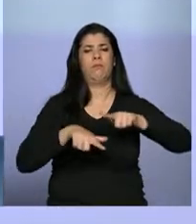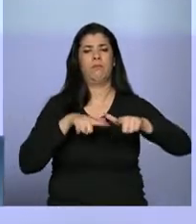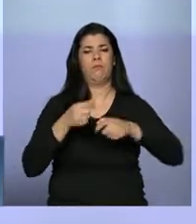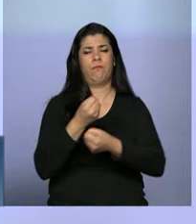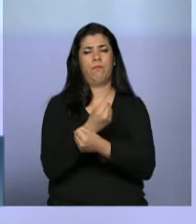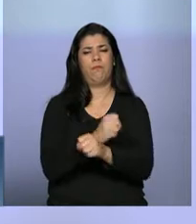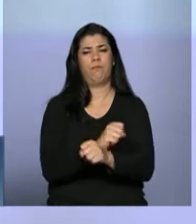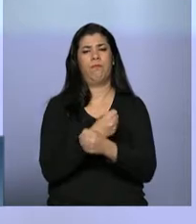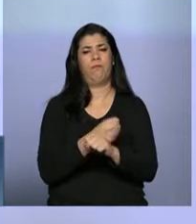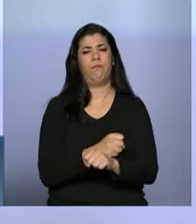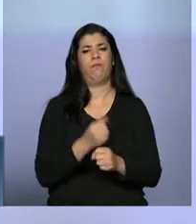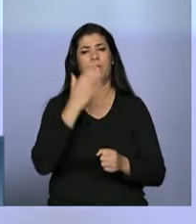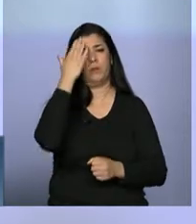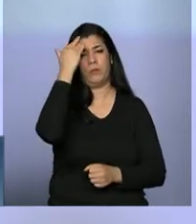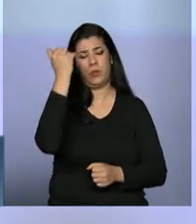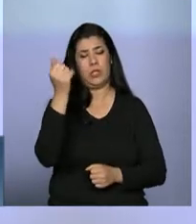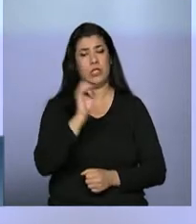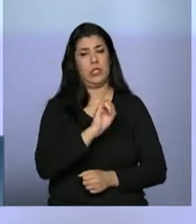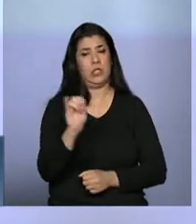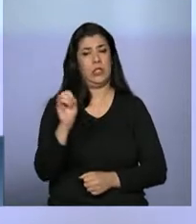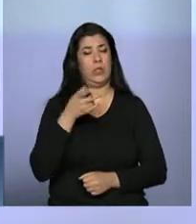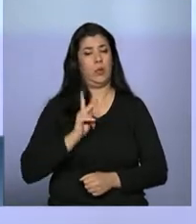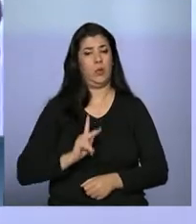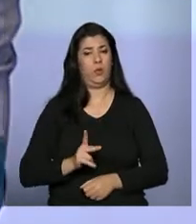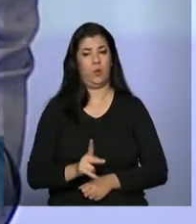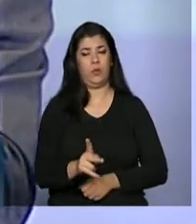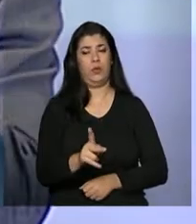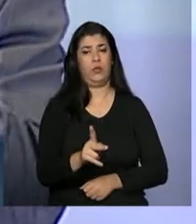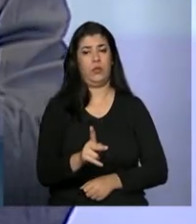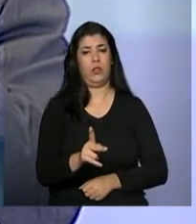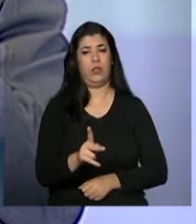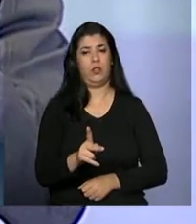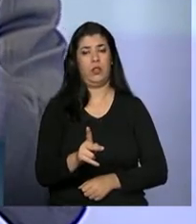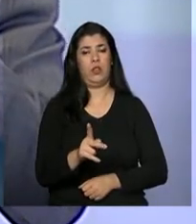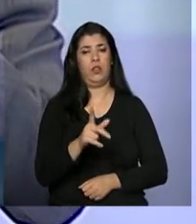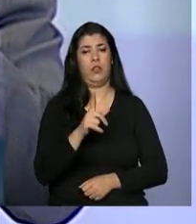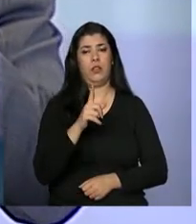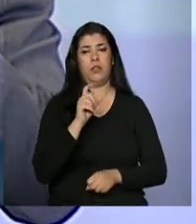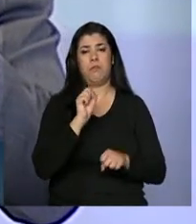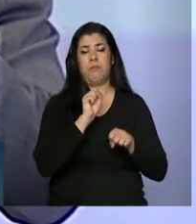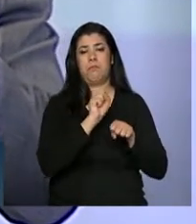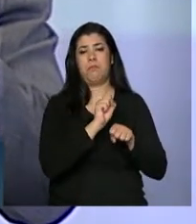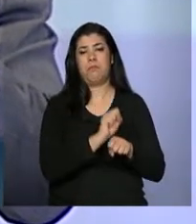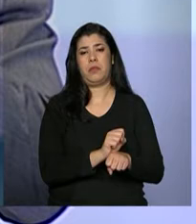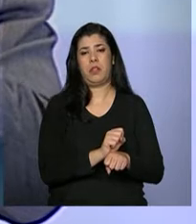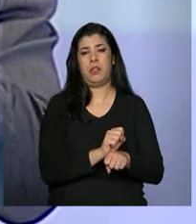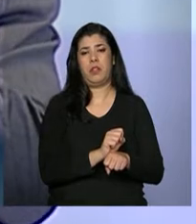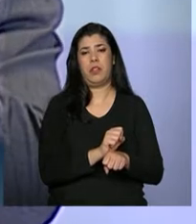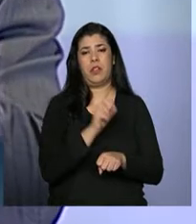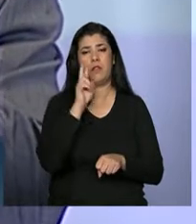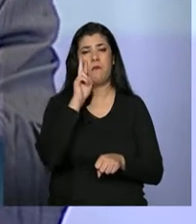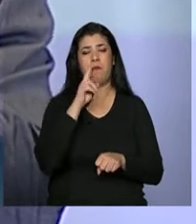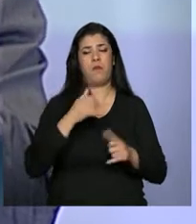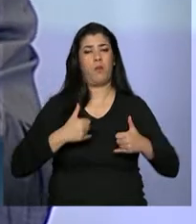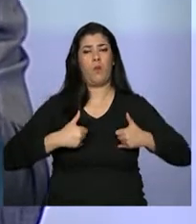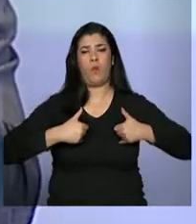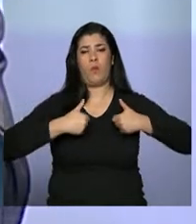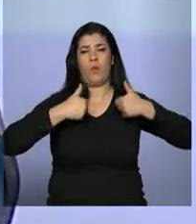se nós continuarmos em uma esteira de fogueira de vaidades.